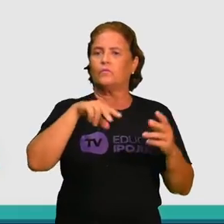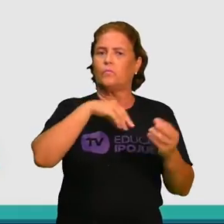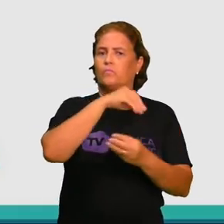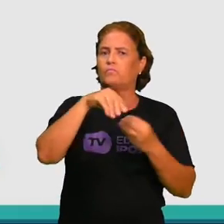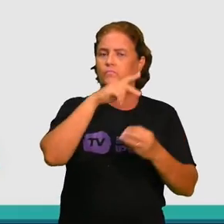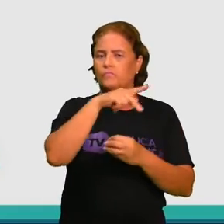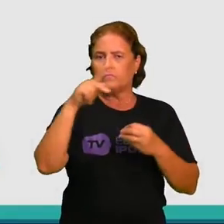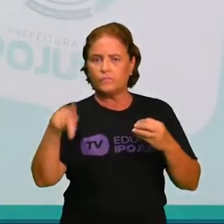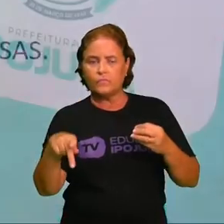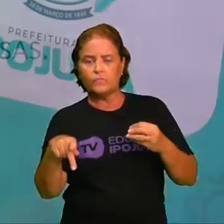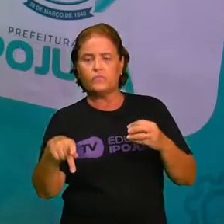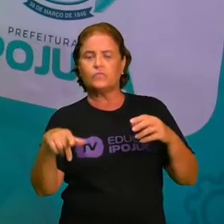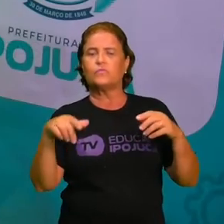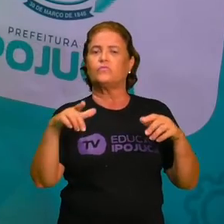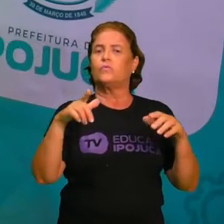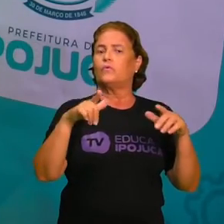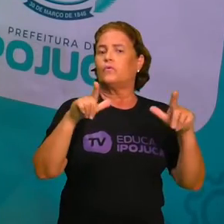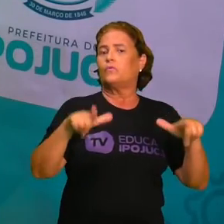lugar onde vive.